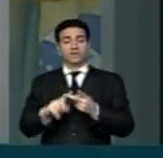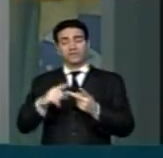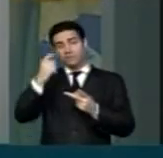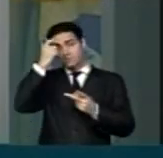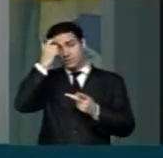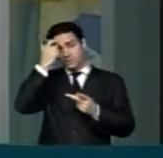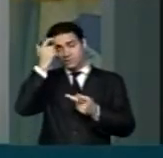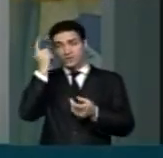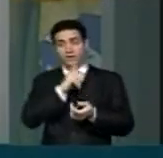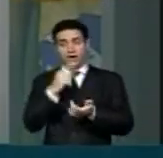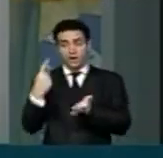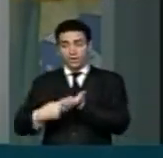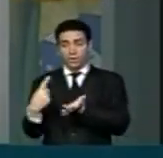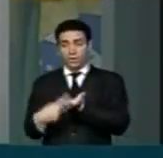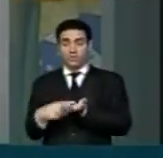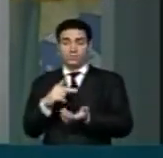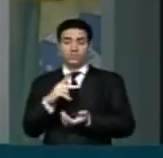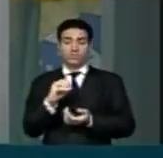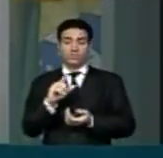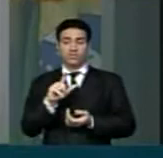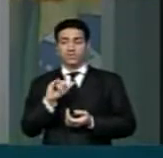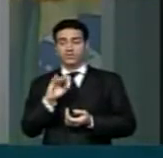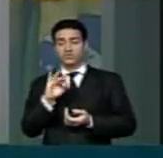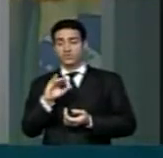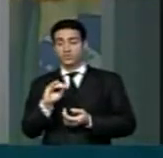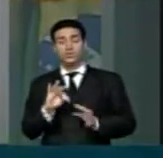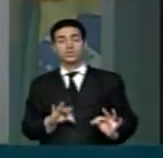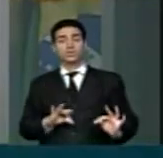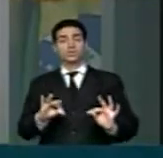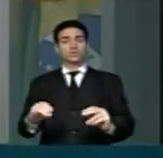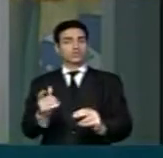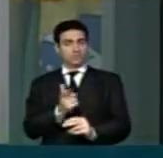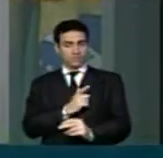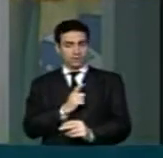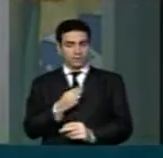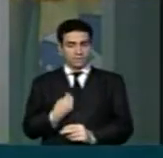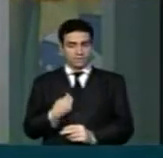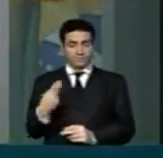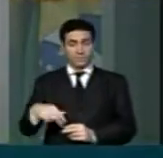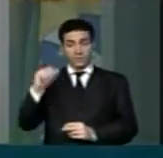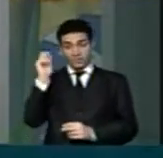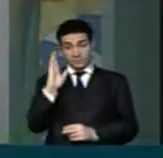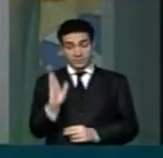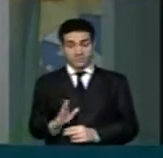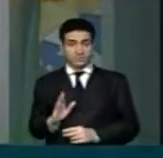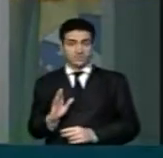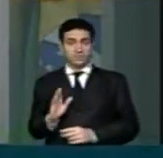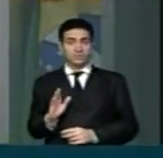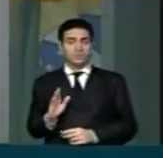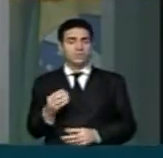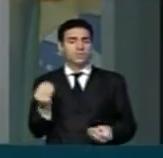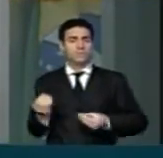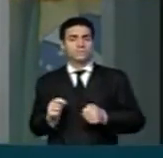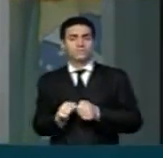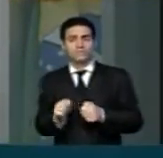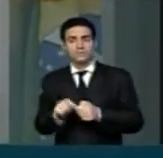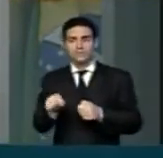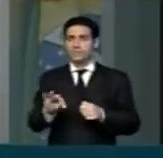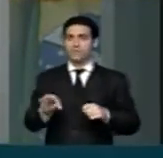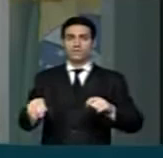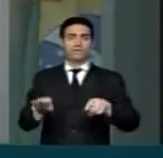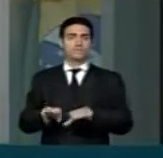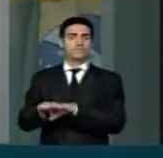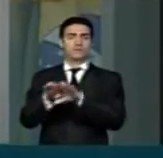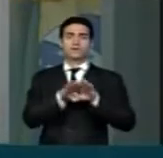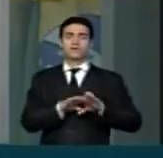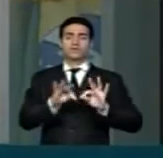de acordos políticos, tudo isso está acontecendo no Brasil, de forma quase que uniforme